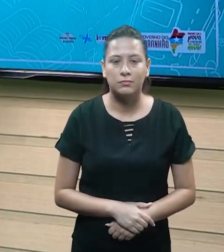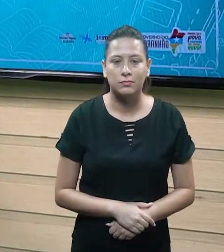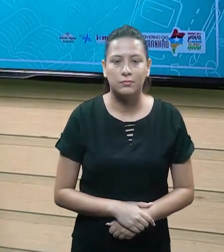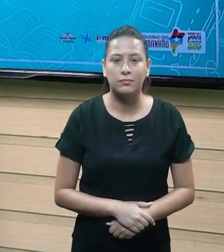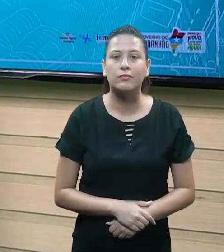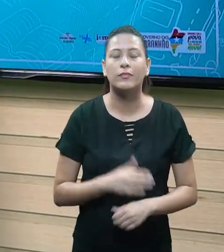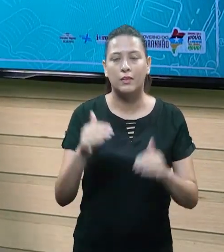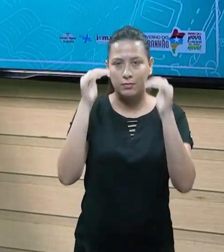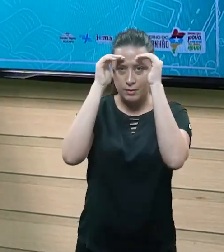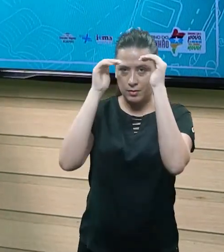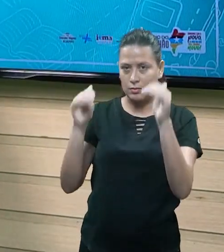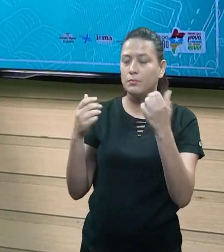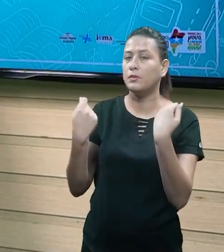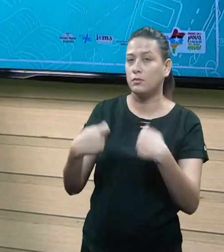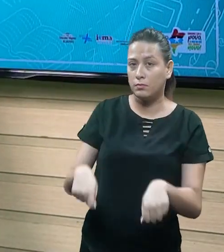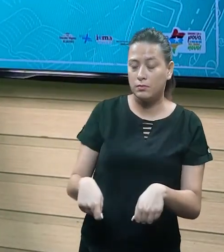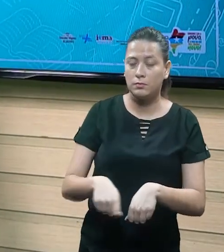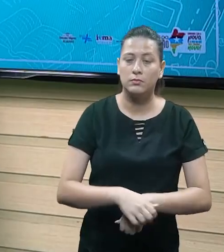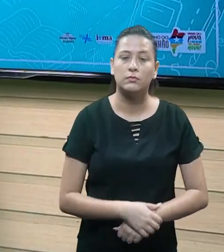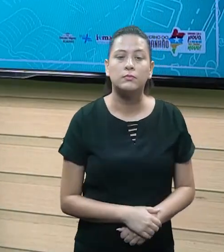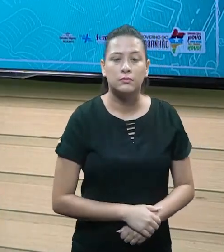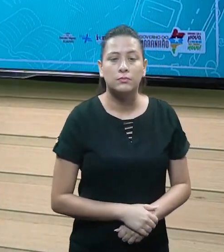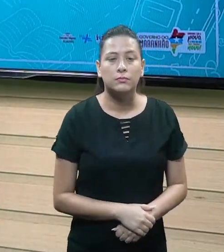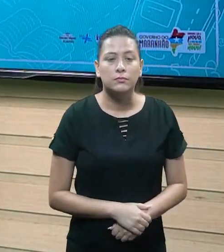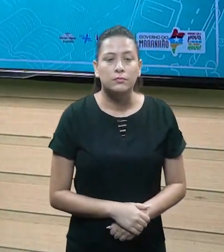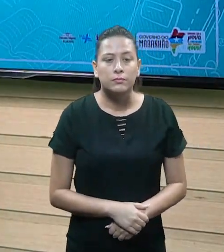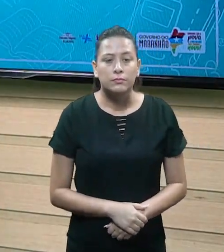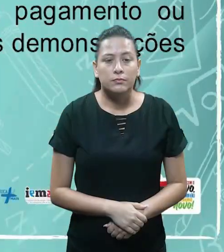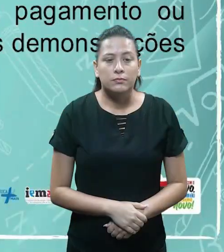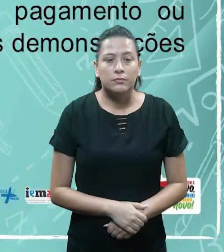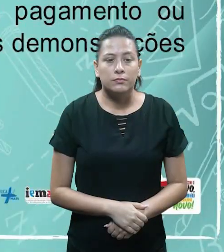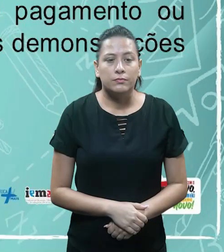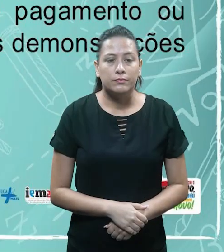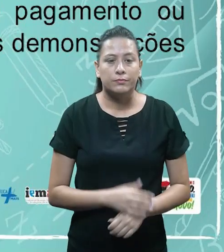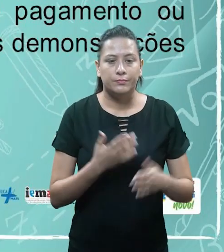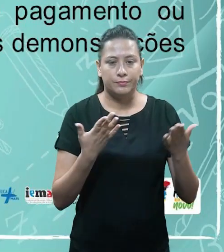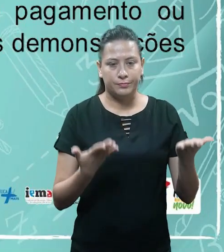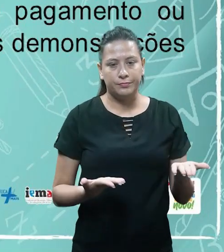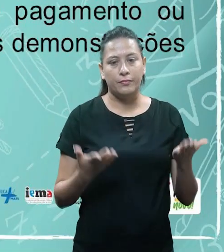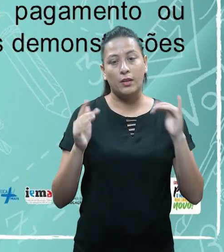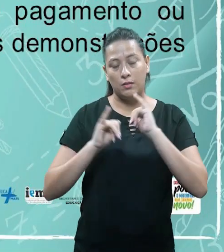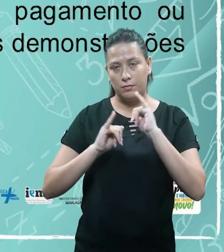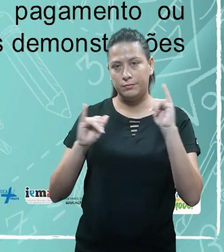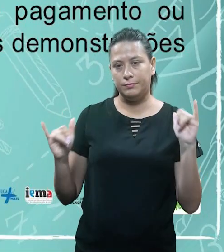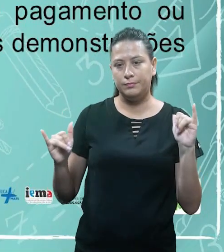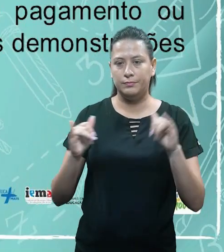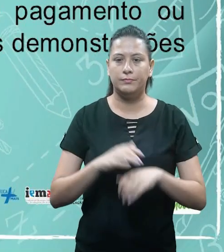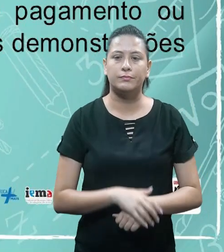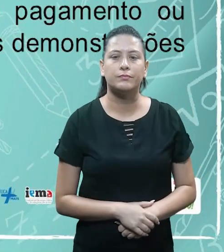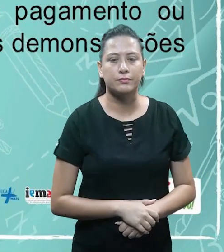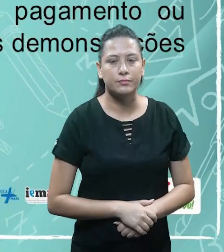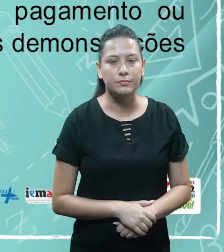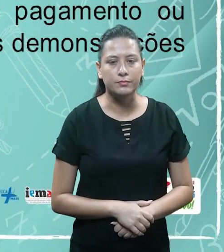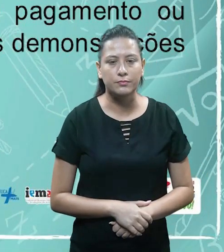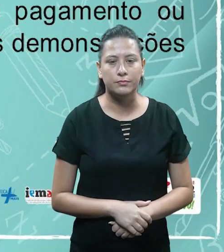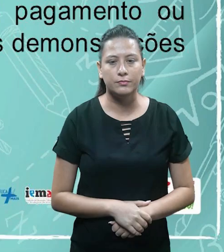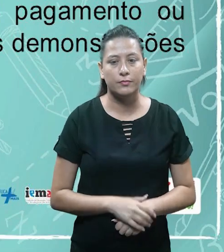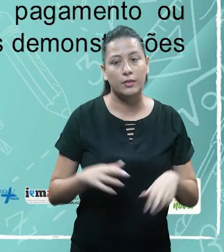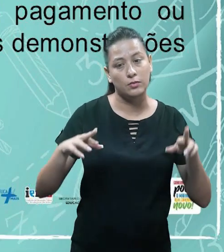Assim você vai estar respeitando o princípio da competência, ok? Então olha, a título de informação